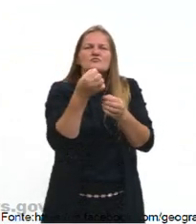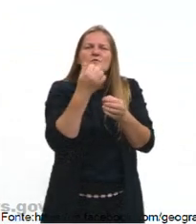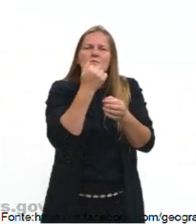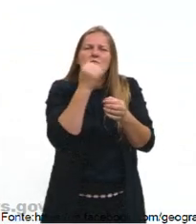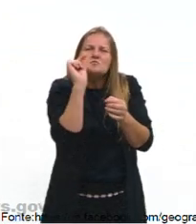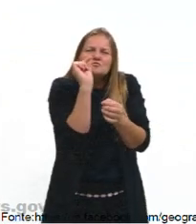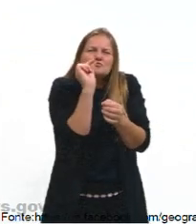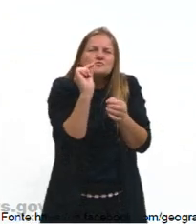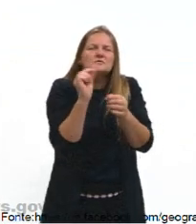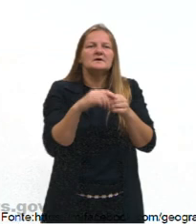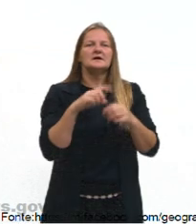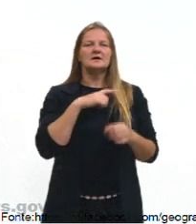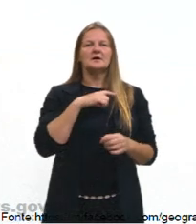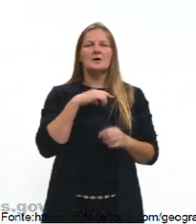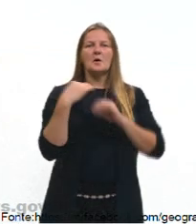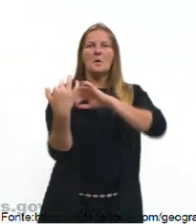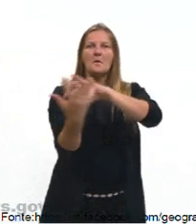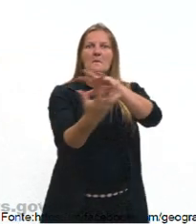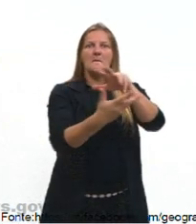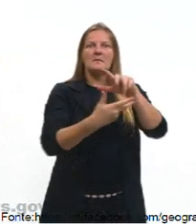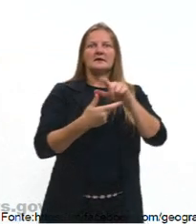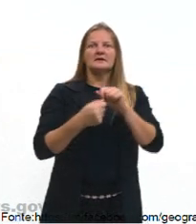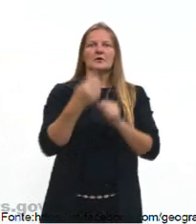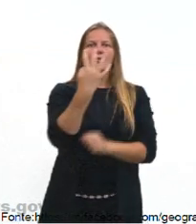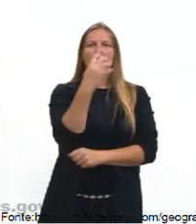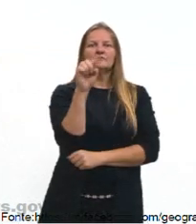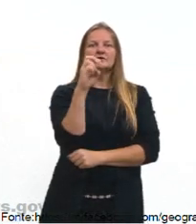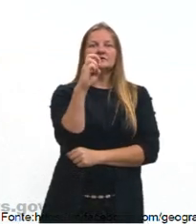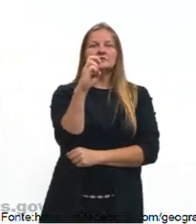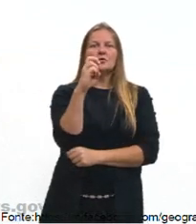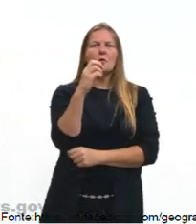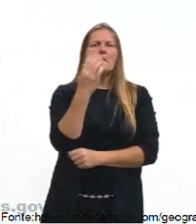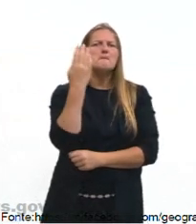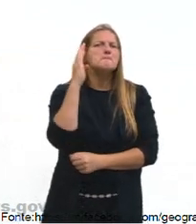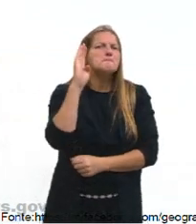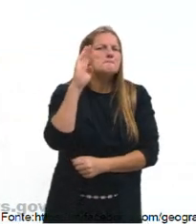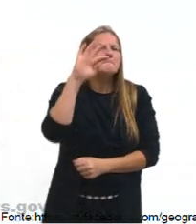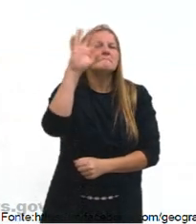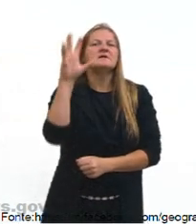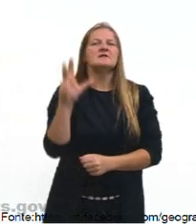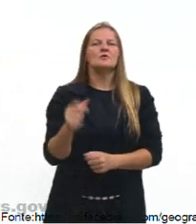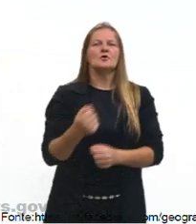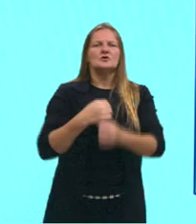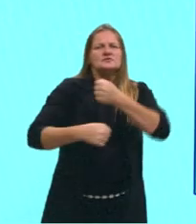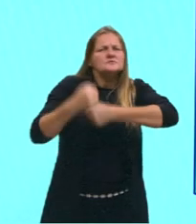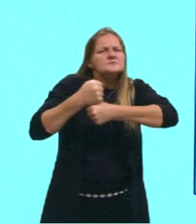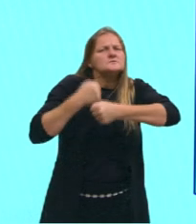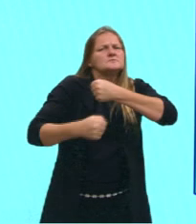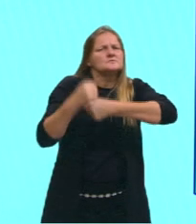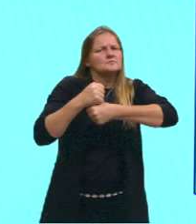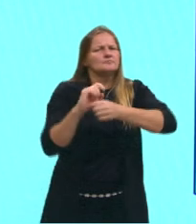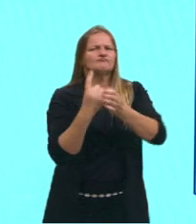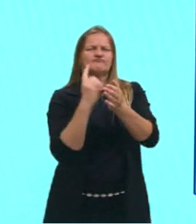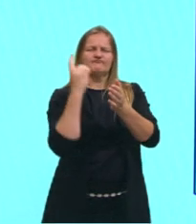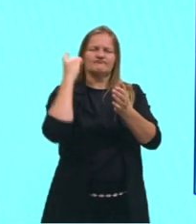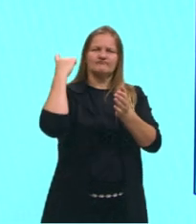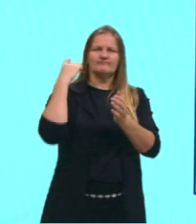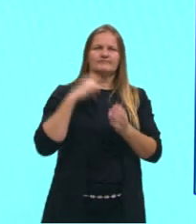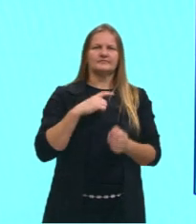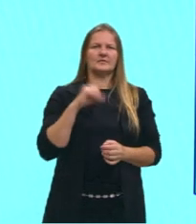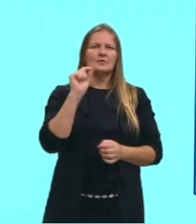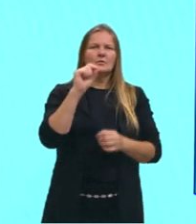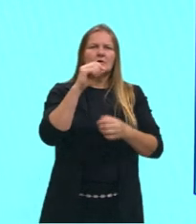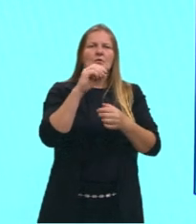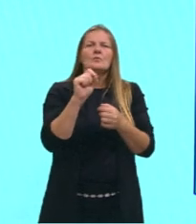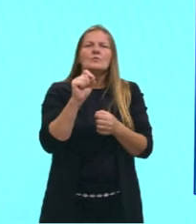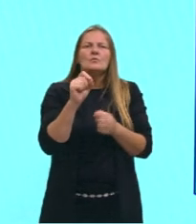O nosso planeta tem 4,5 bilhões de anos, certo? Uma dessas questões aí que é, olha